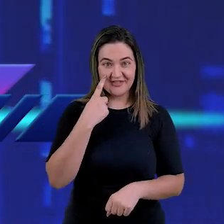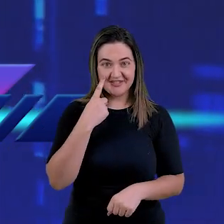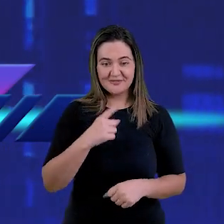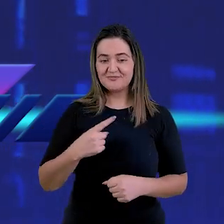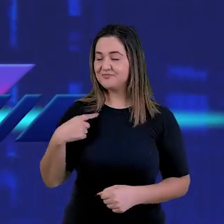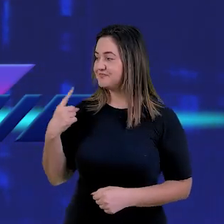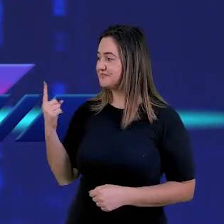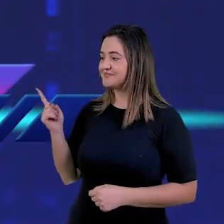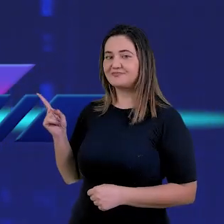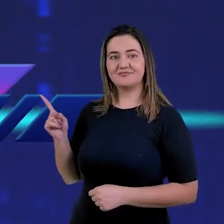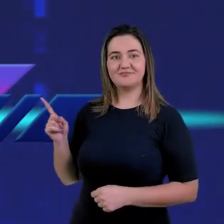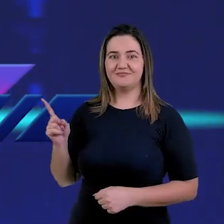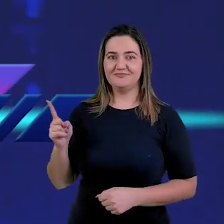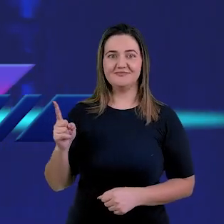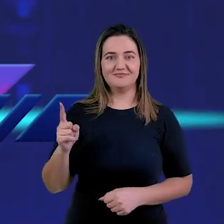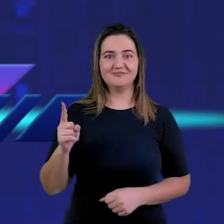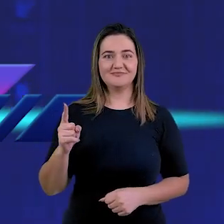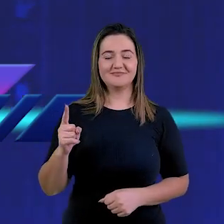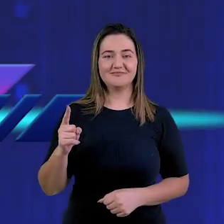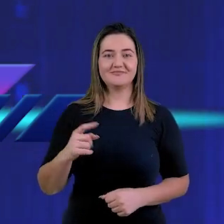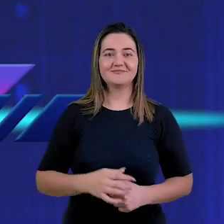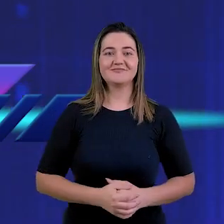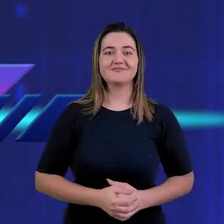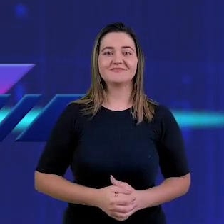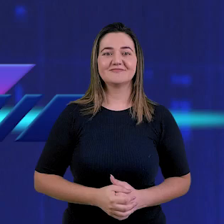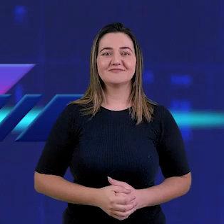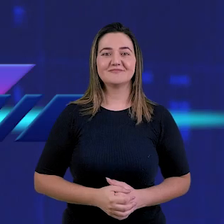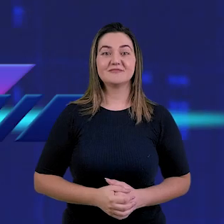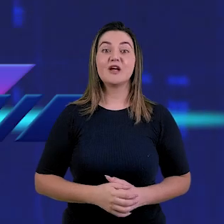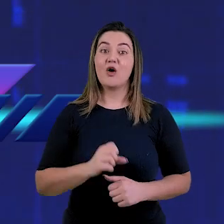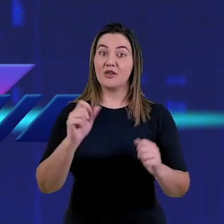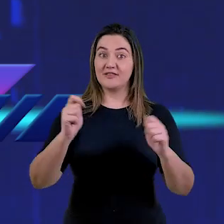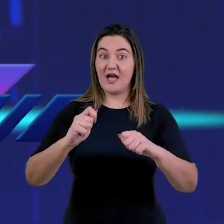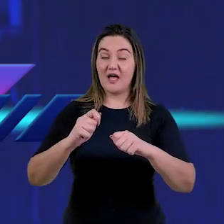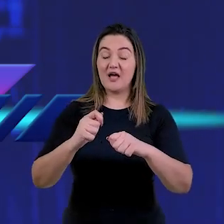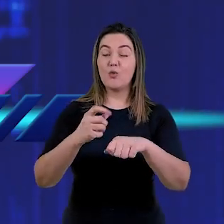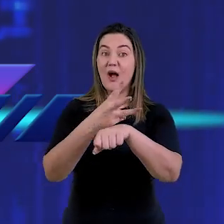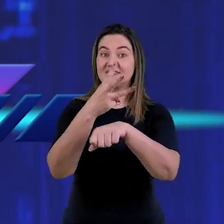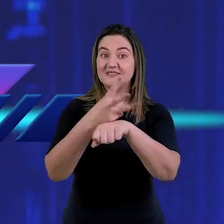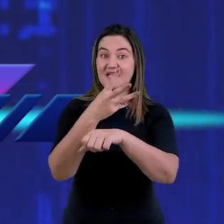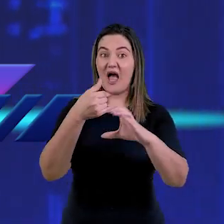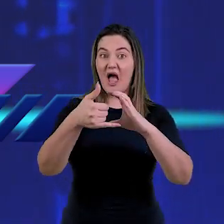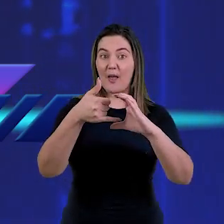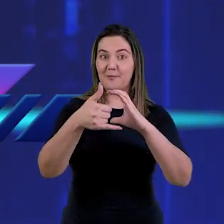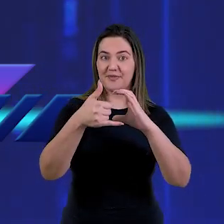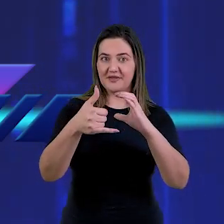12982440077. Vou repetir esse número.